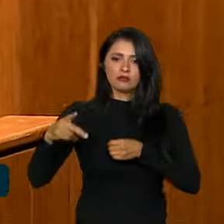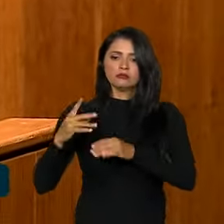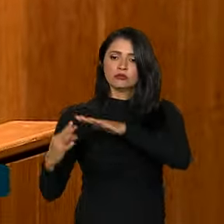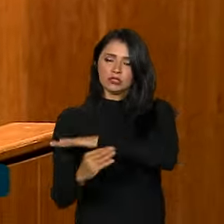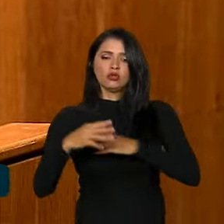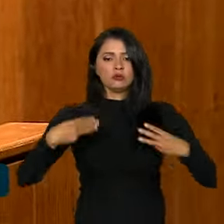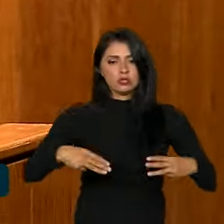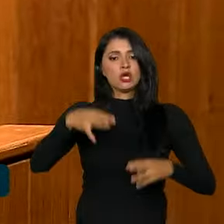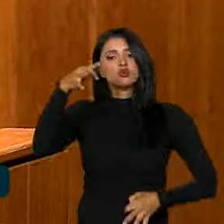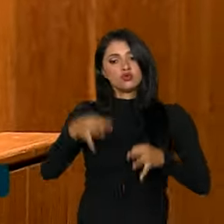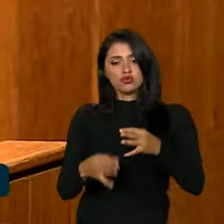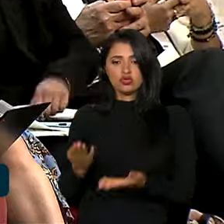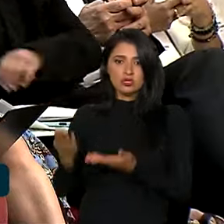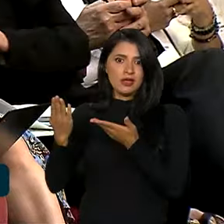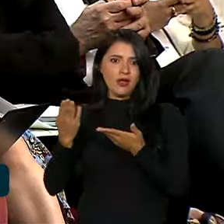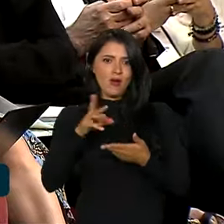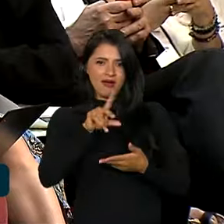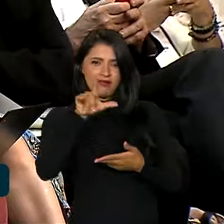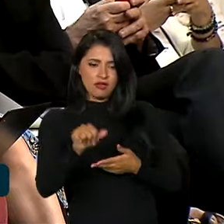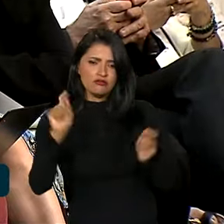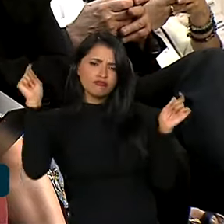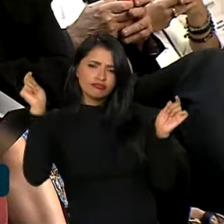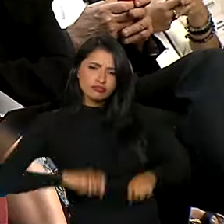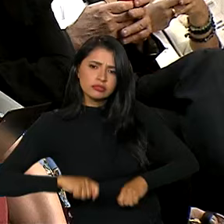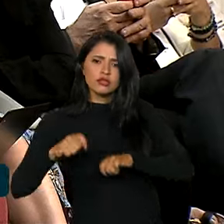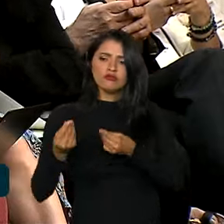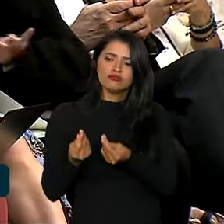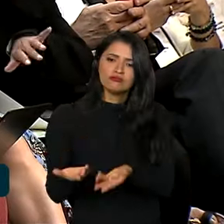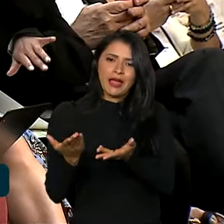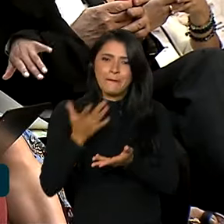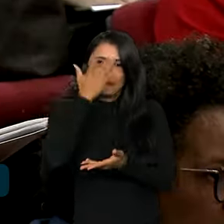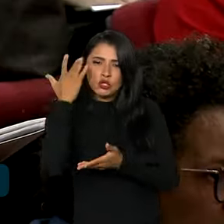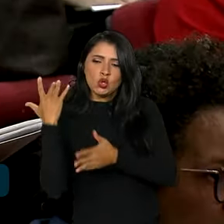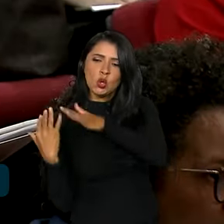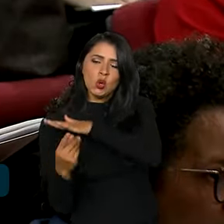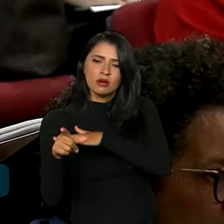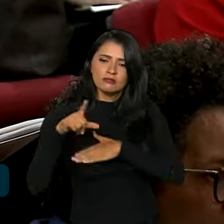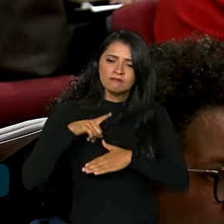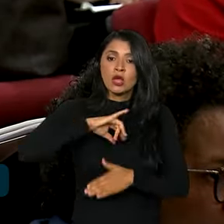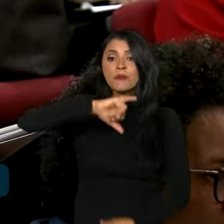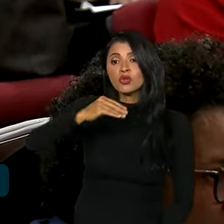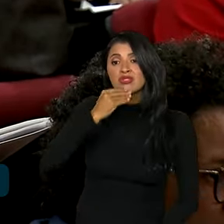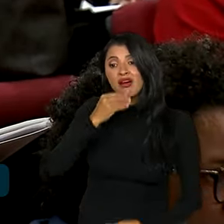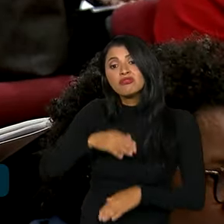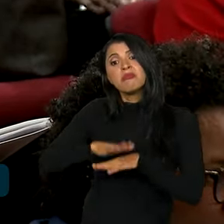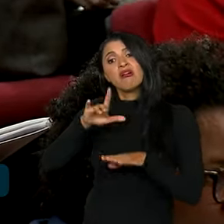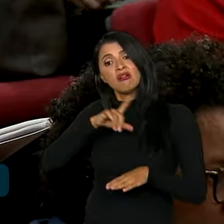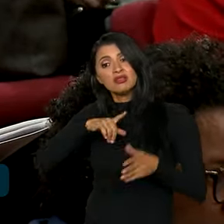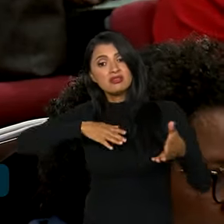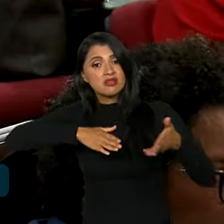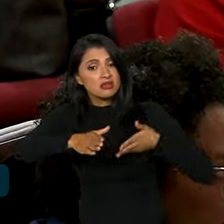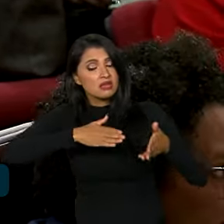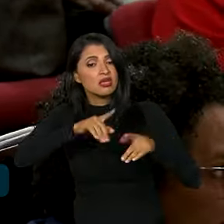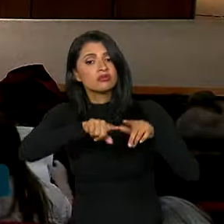Ministério da Justiça, com a rede vai ser possível proporcionar aos migrantes maiores oportunidades e acesso